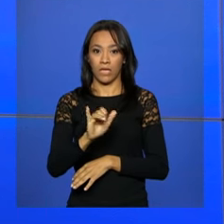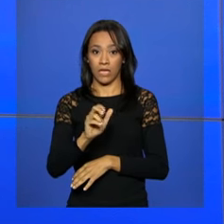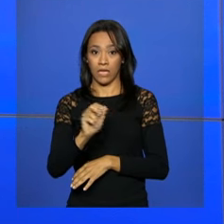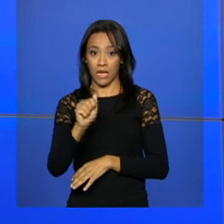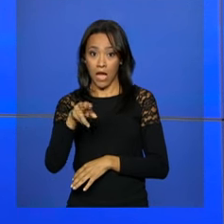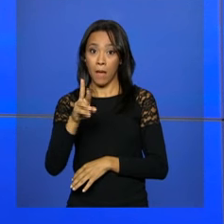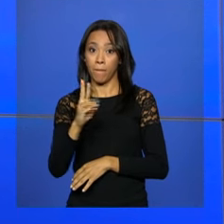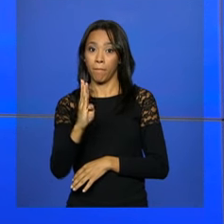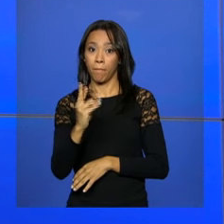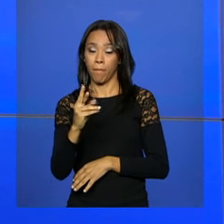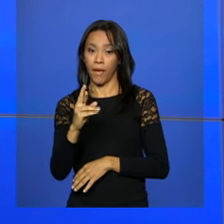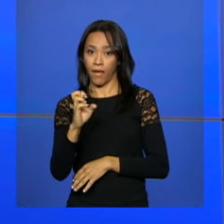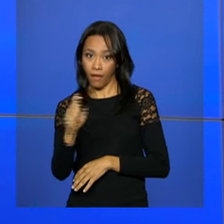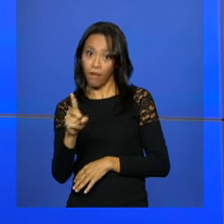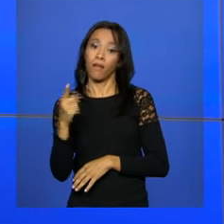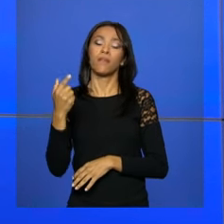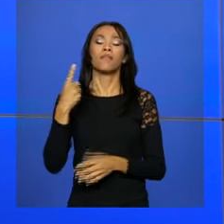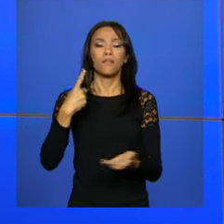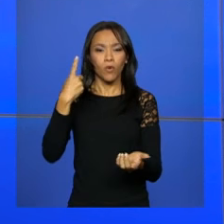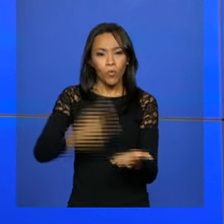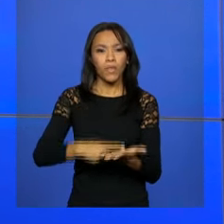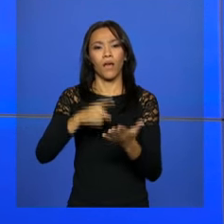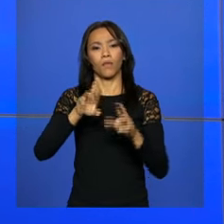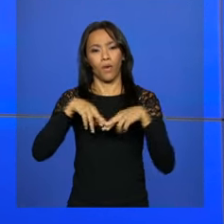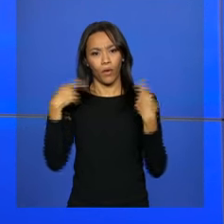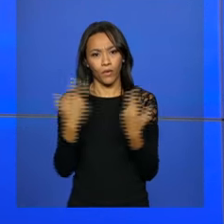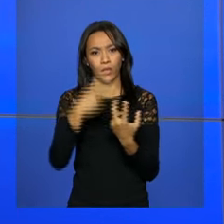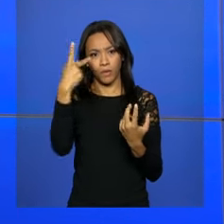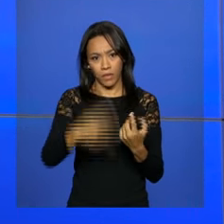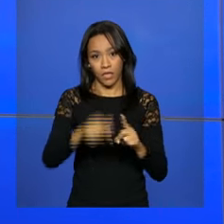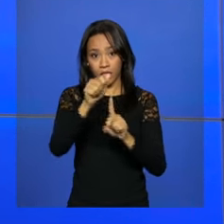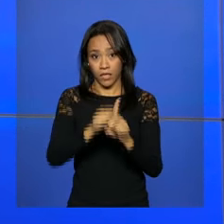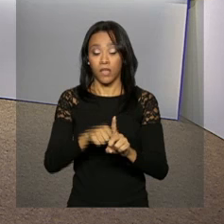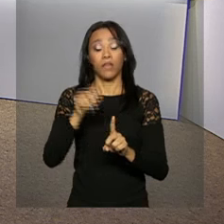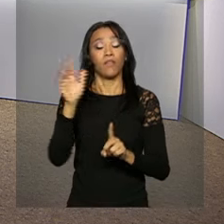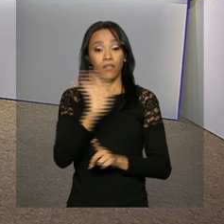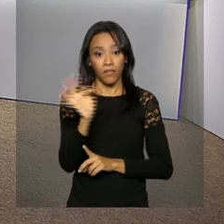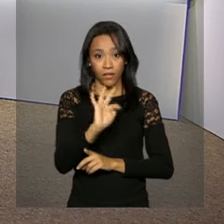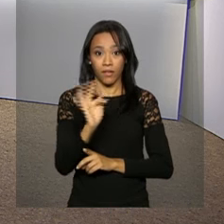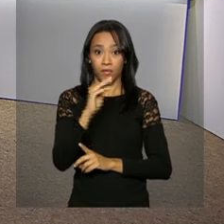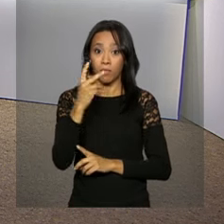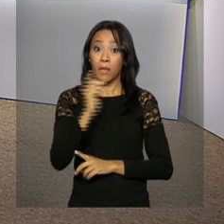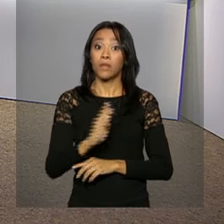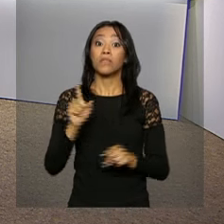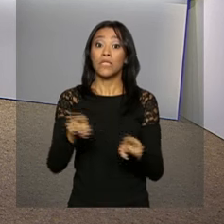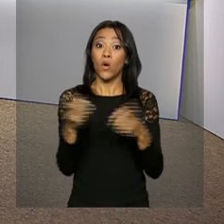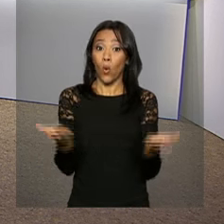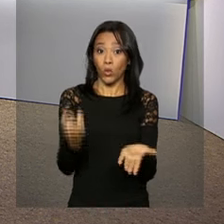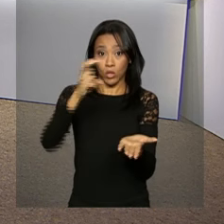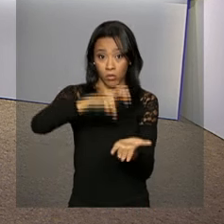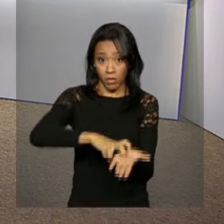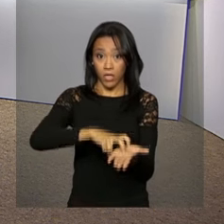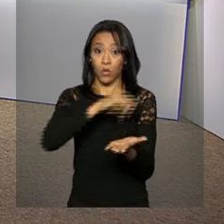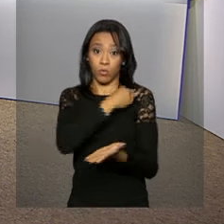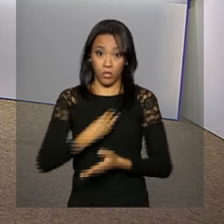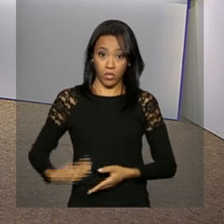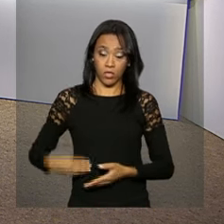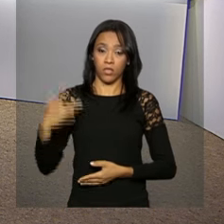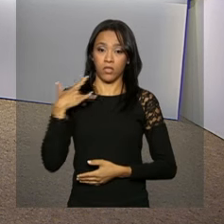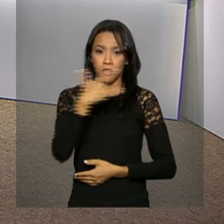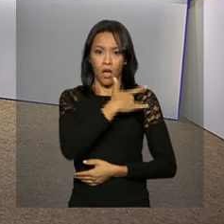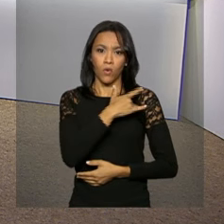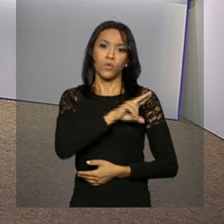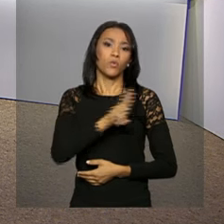para o dia 20 de fevereiro, uma reunião aqui no Brasil. E esta manhã, em Montevidéu, o ministro da Saúde,